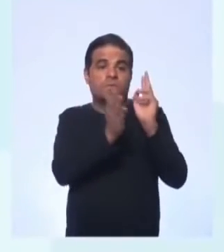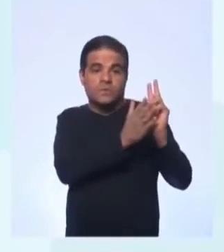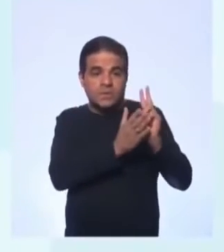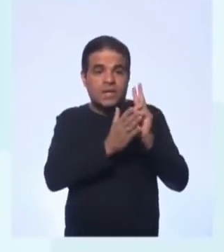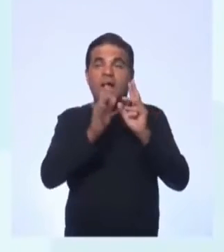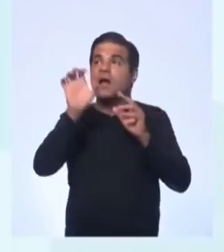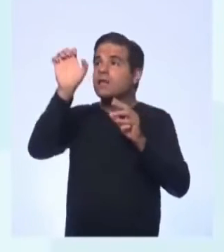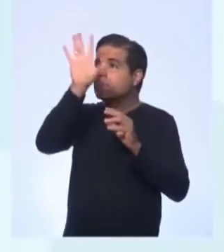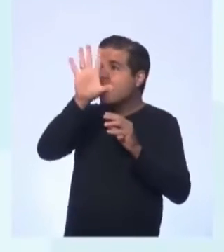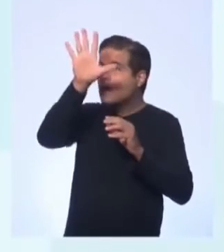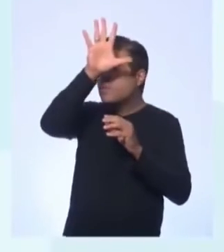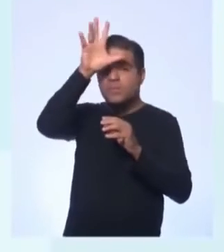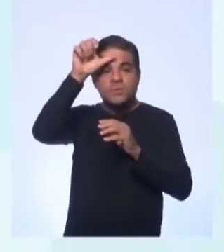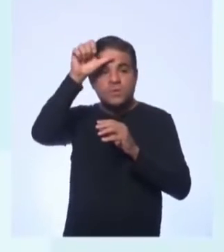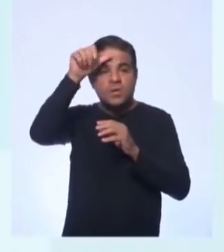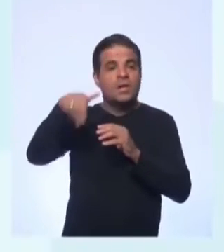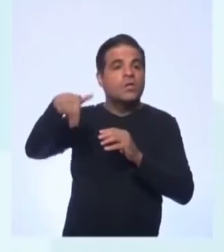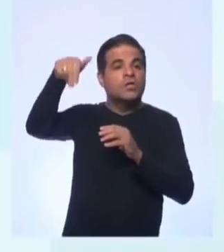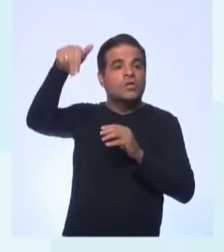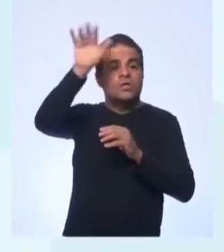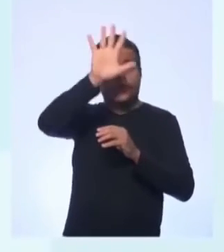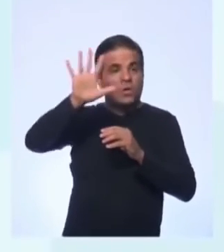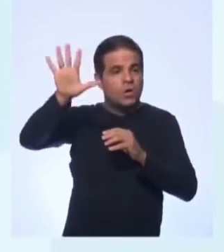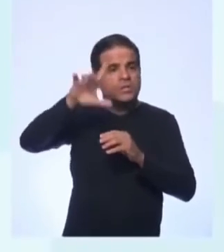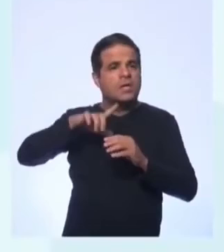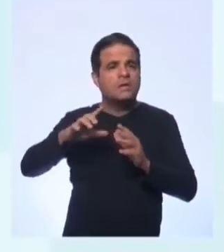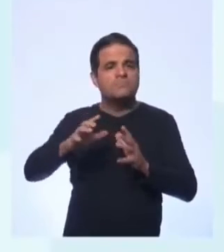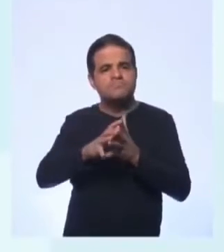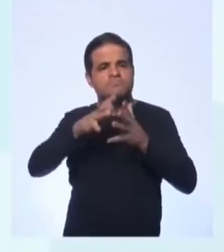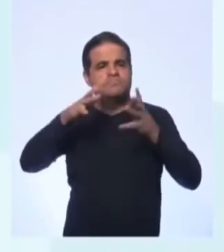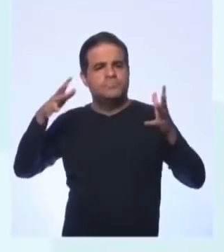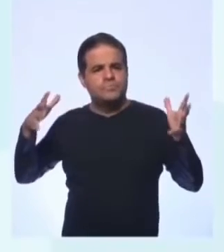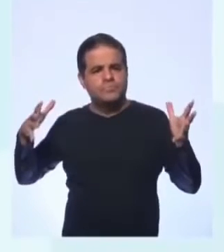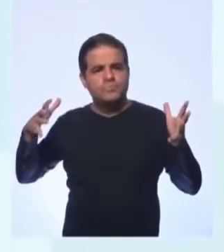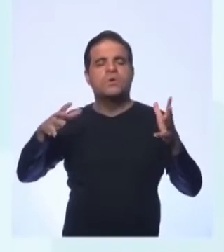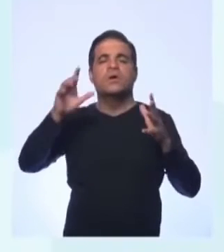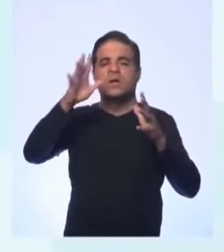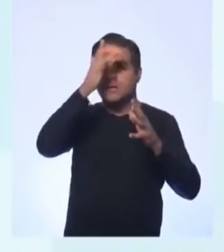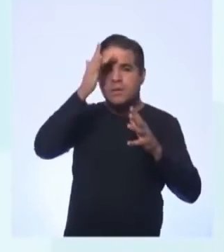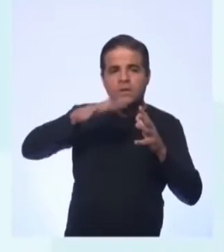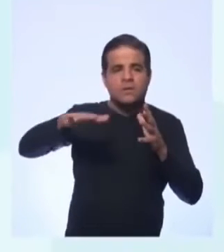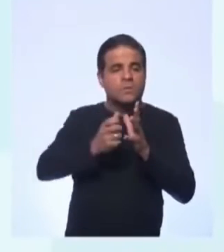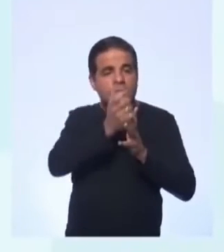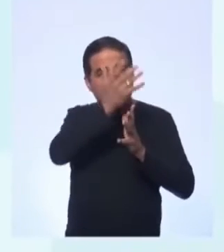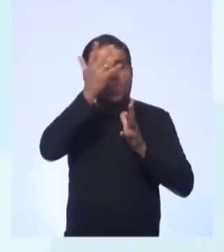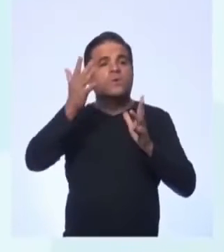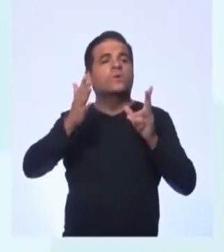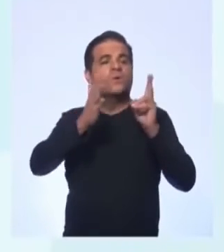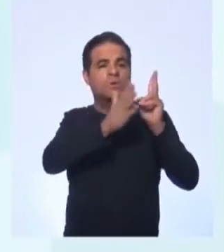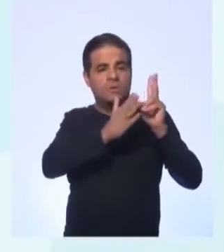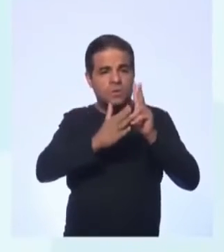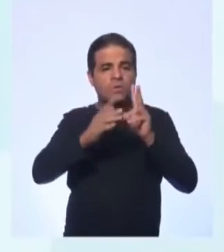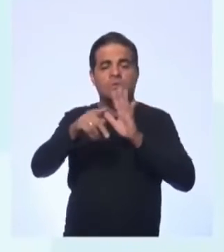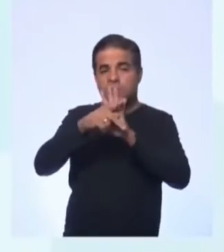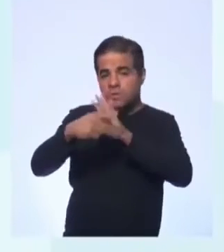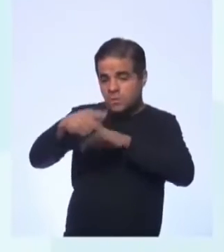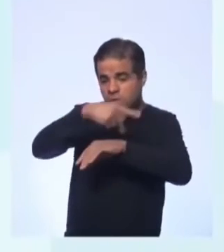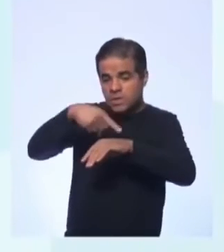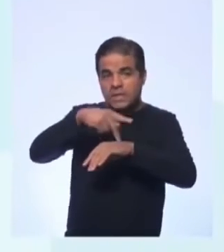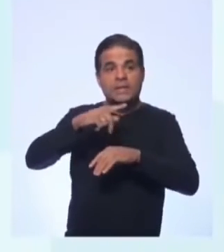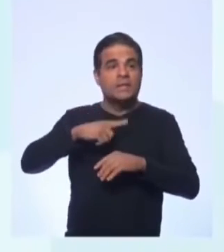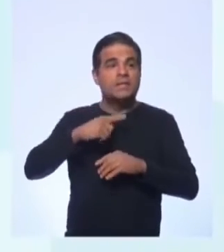do Amazonas, na região norte, possui a maior população autodeclarada indígena do país, com